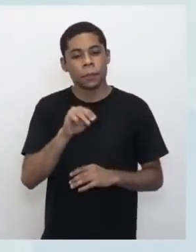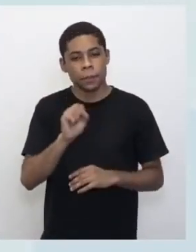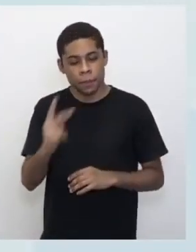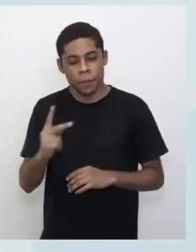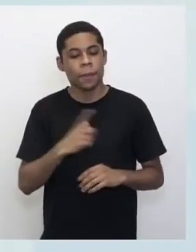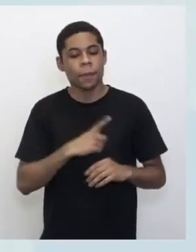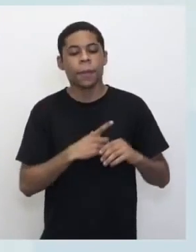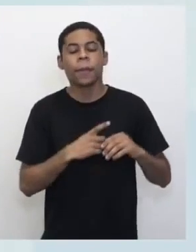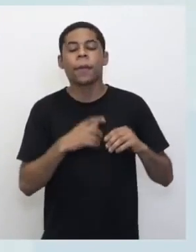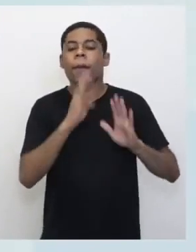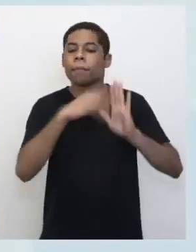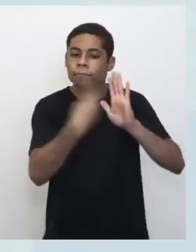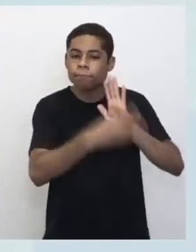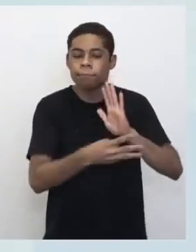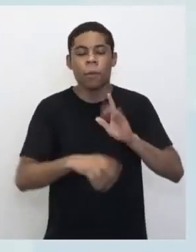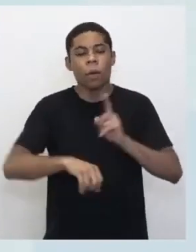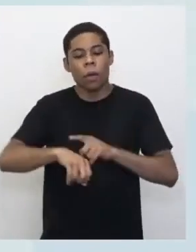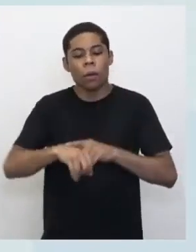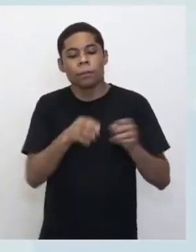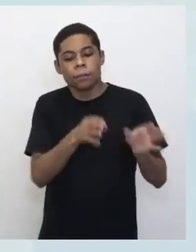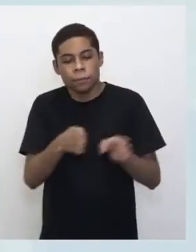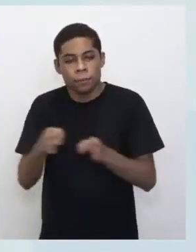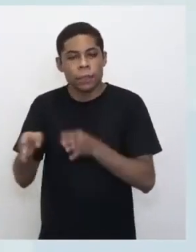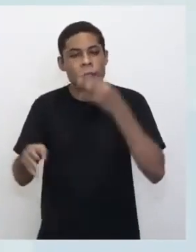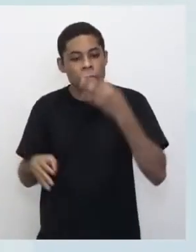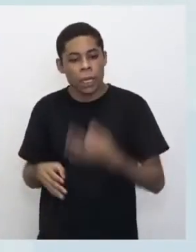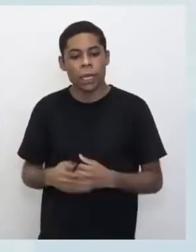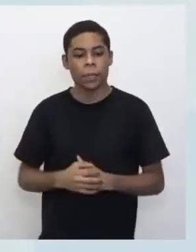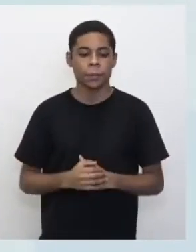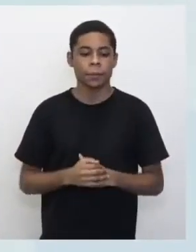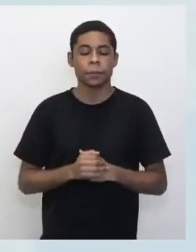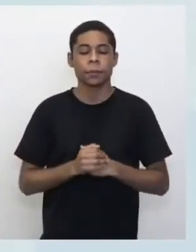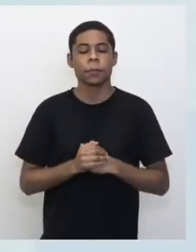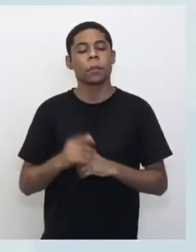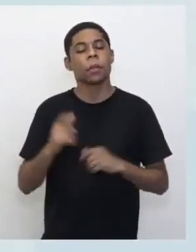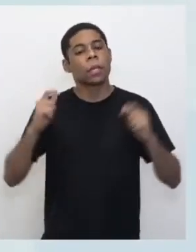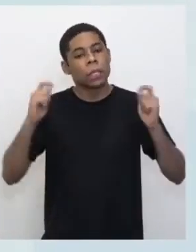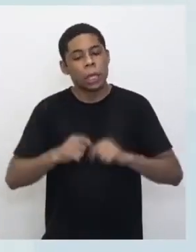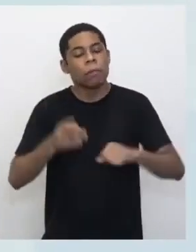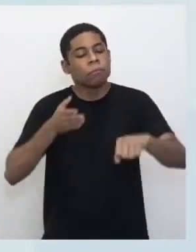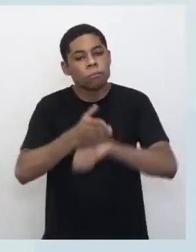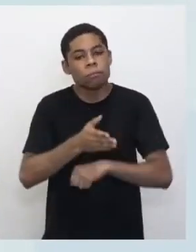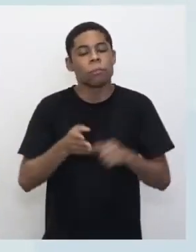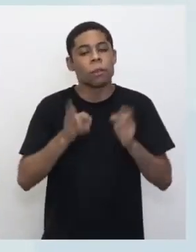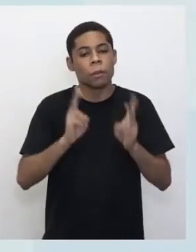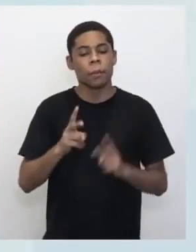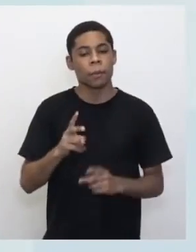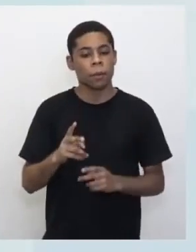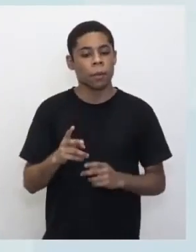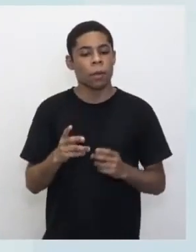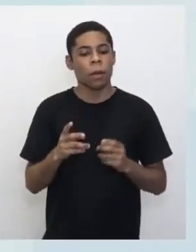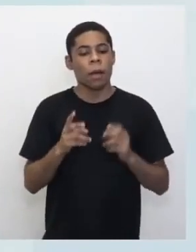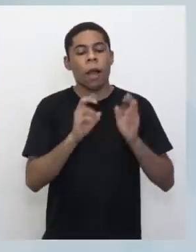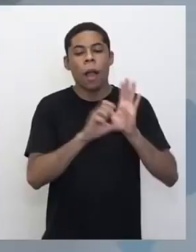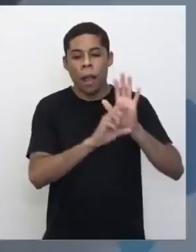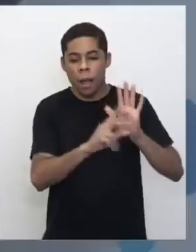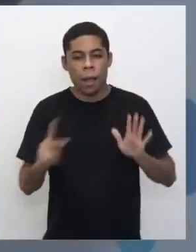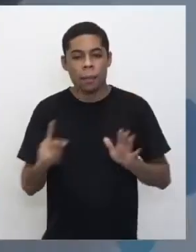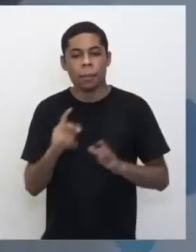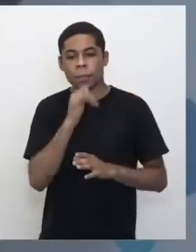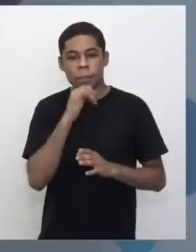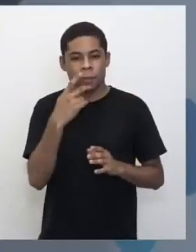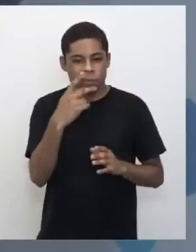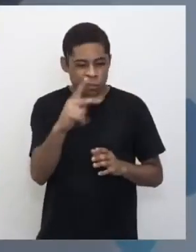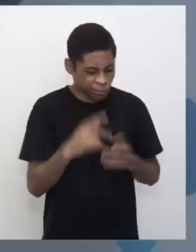apoio, os horários, a gente também tem o link direto com o Classroom, a gente também pode acessar o CMSP Web, porque essa tela do celular,